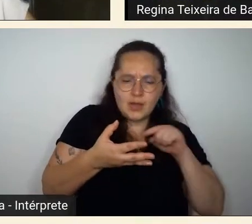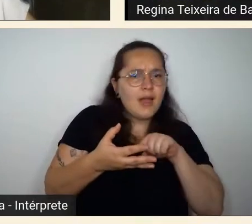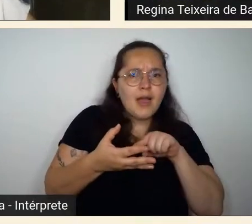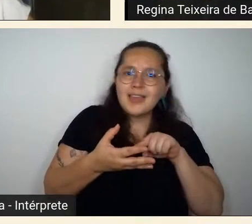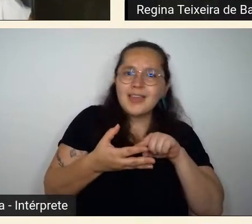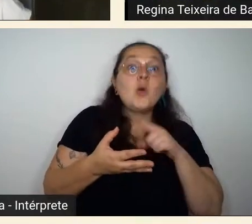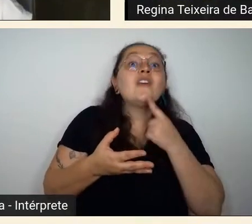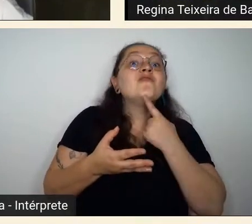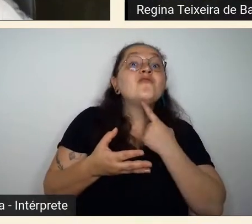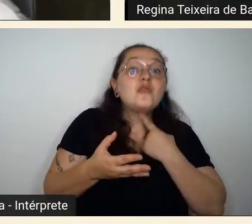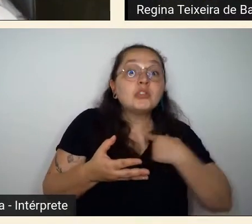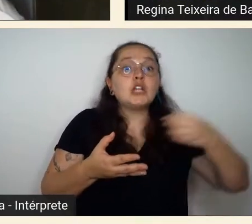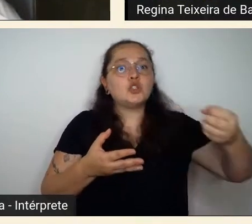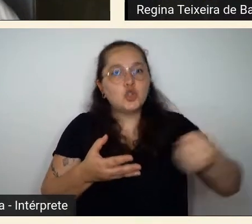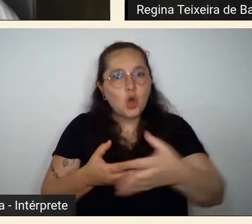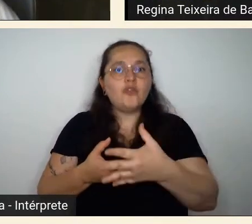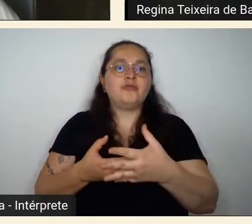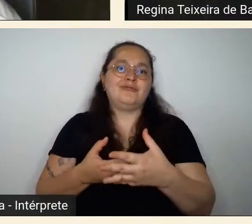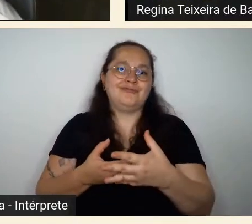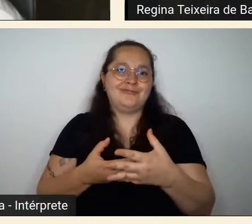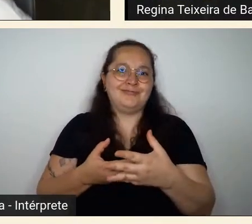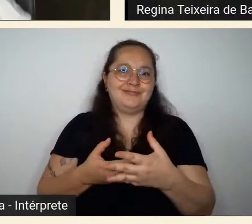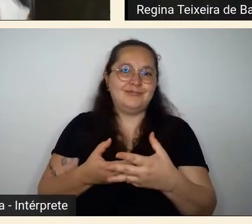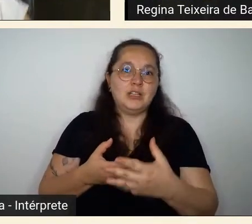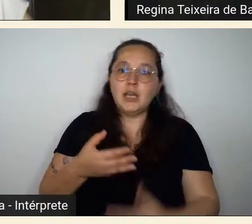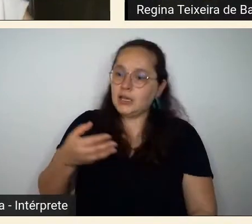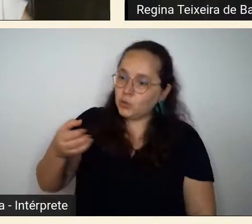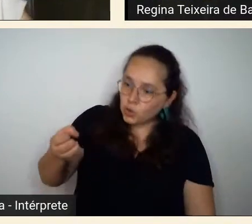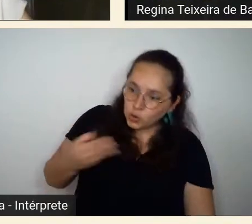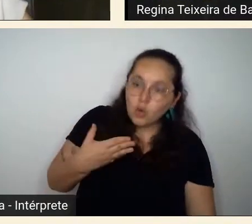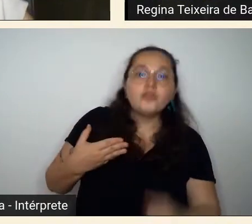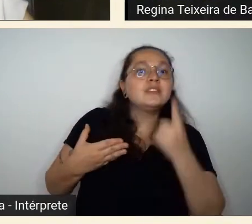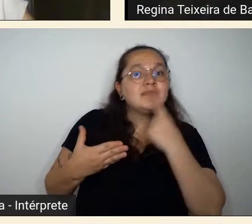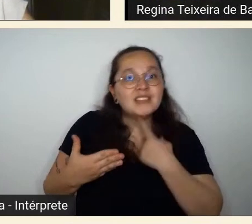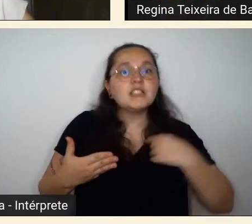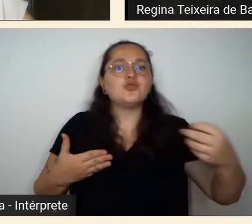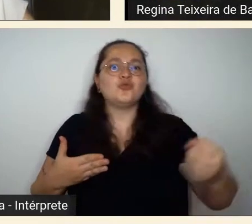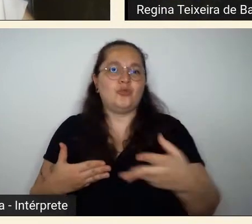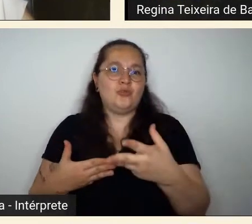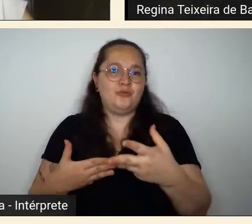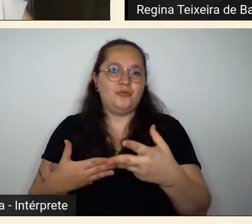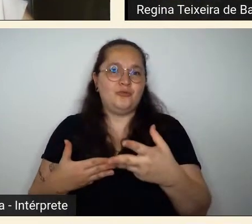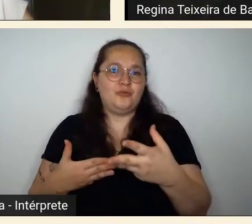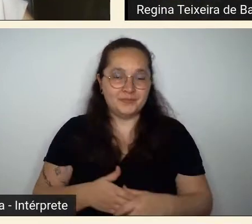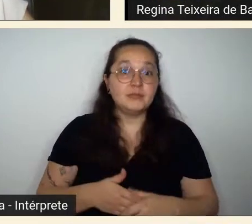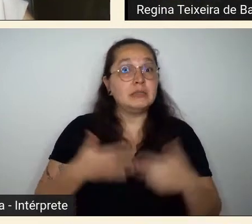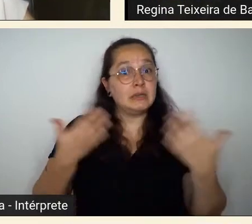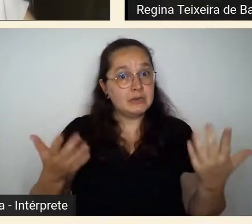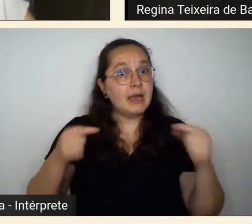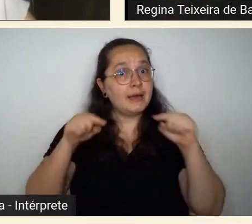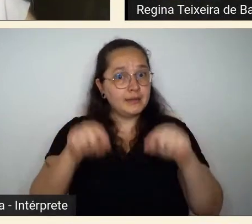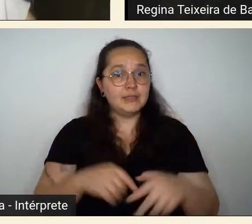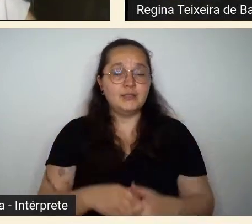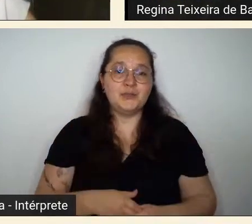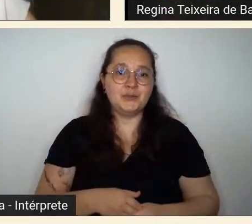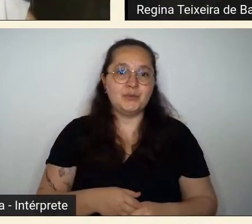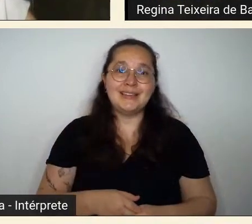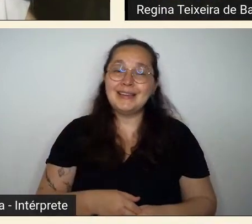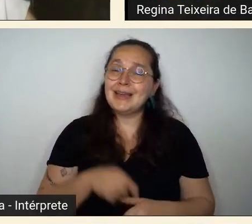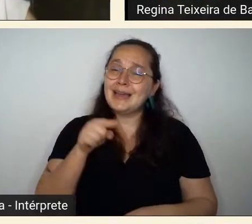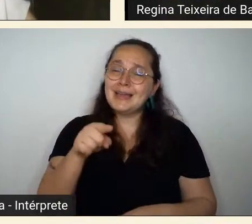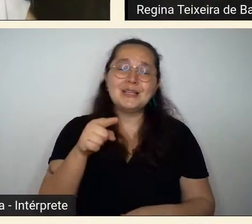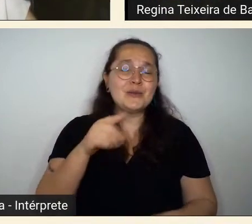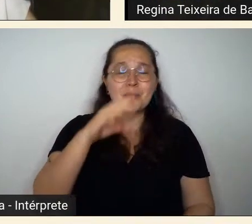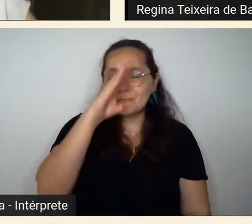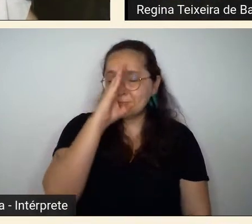novo porque justamente essa é a maior maldição daquilo que é novo porque as pessoas